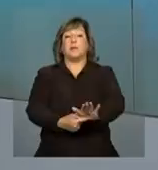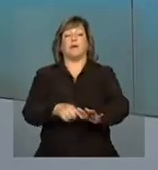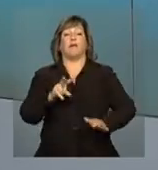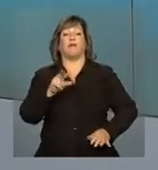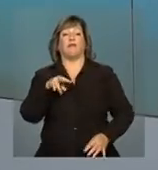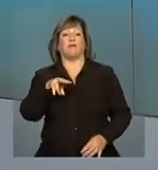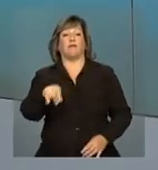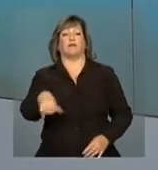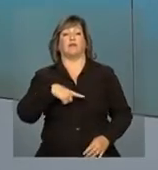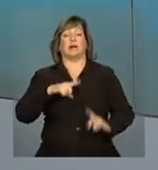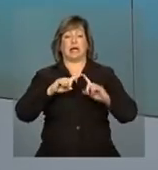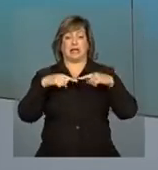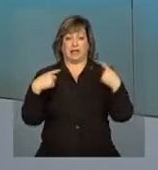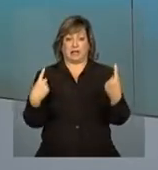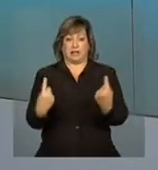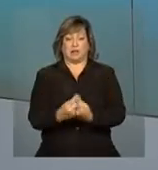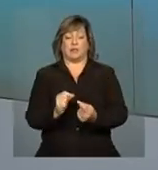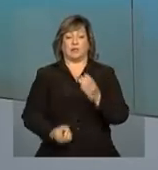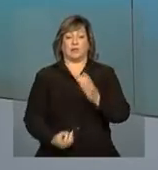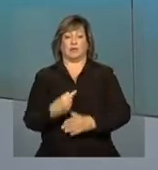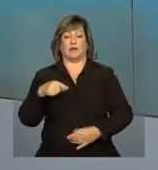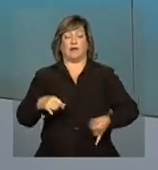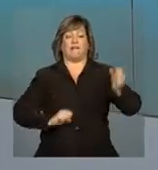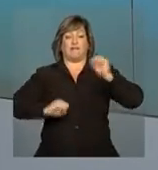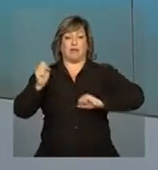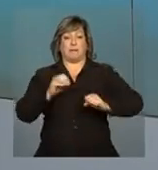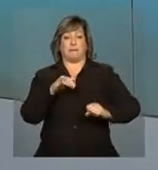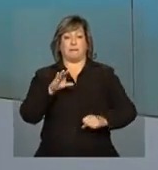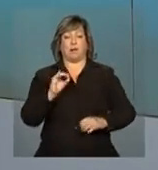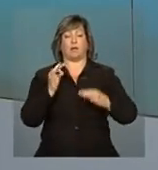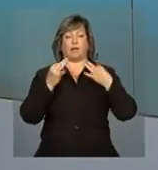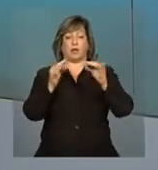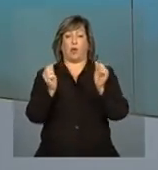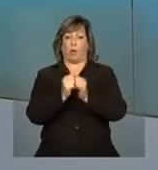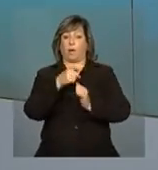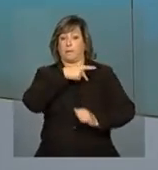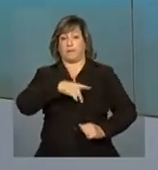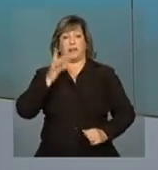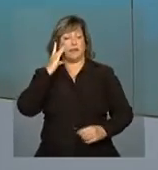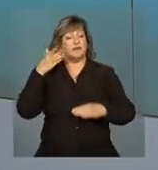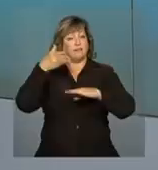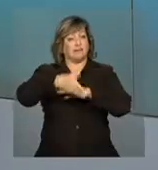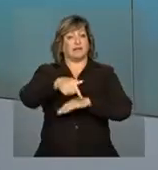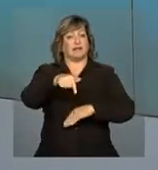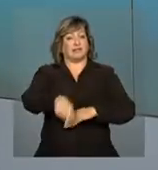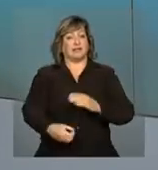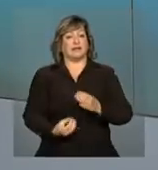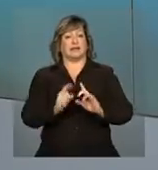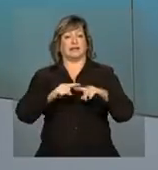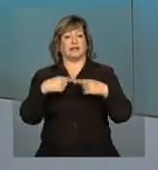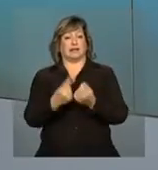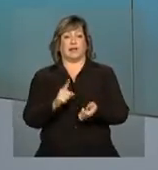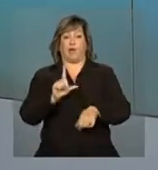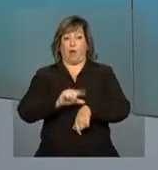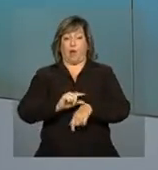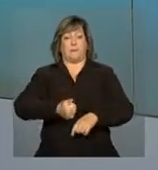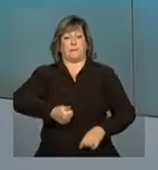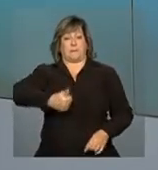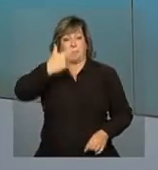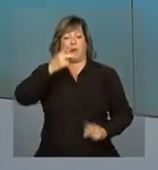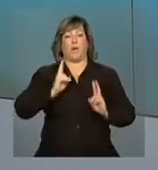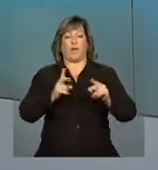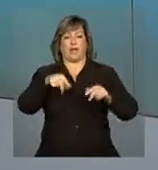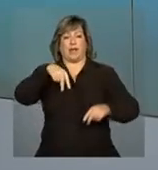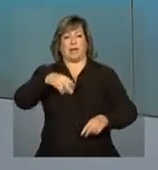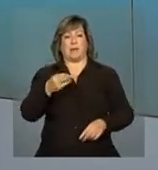cerimônia de inauguração da fábrica de biotecnologia, com a participação da presidenta Dilma Rousseff, a cerimônia que está marcada para o meio-dia.